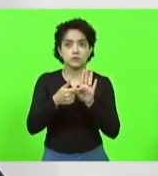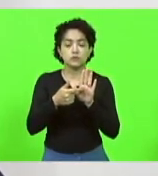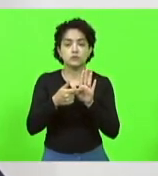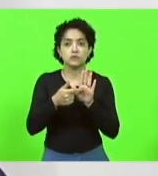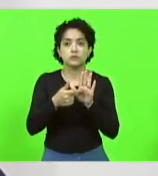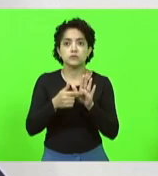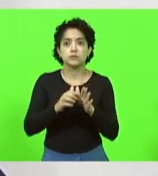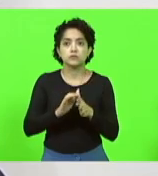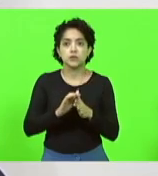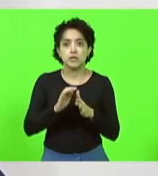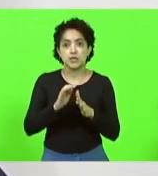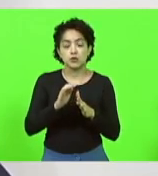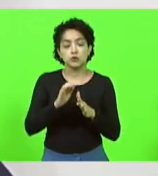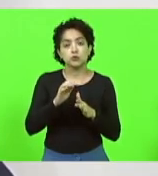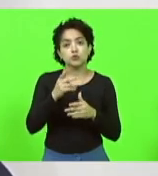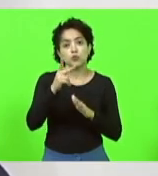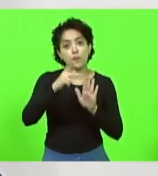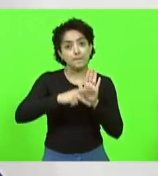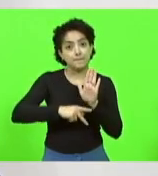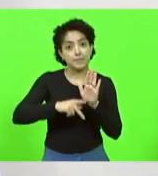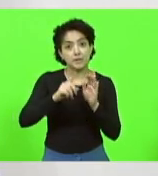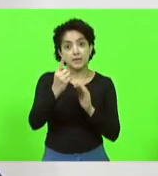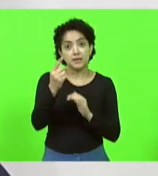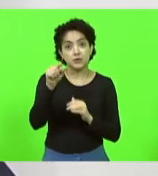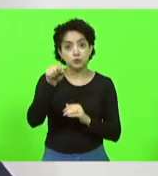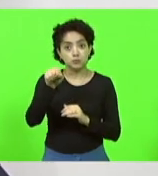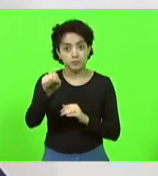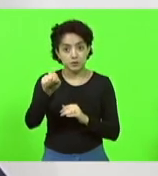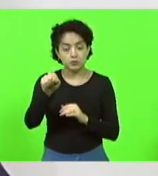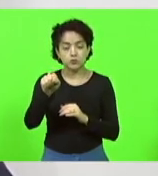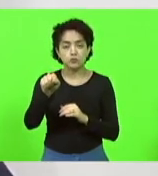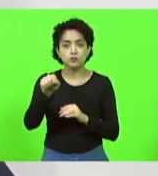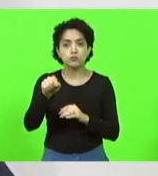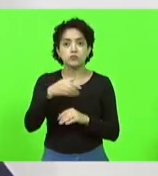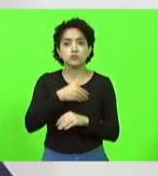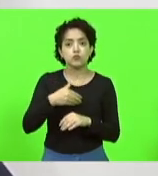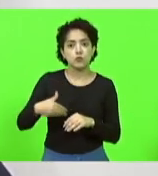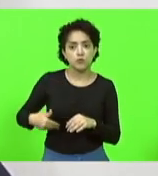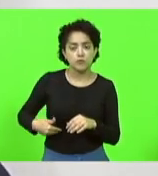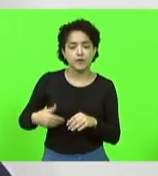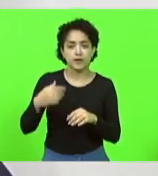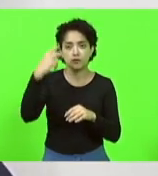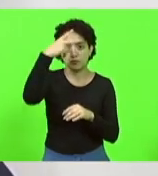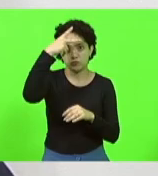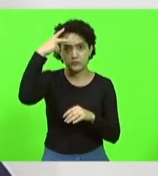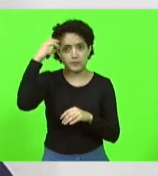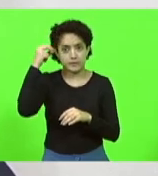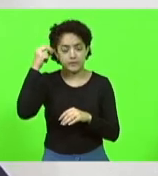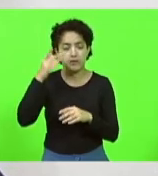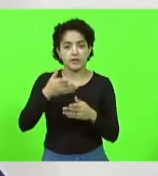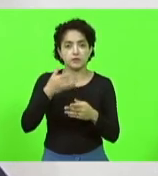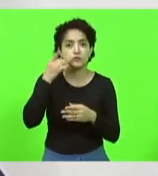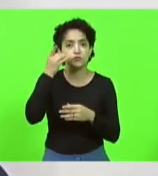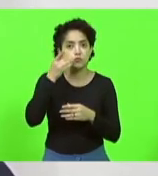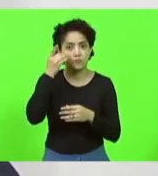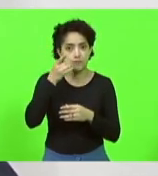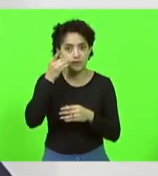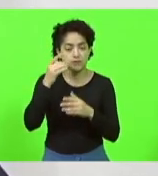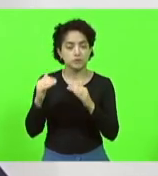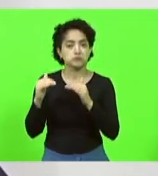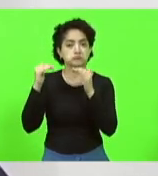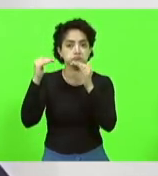do plano mil que tivemos com o governo e os prefeitos e colegas deputados, demais autoridades,